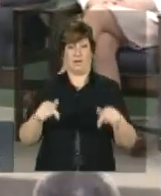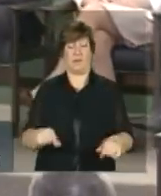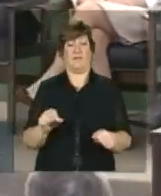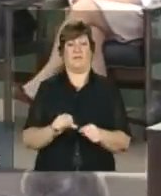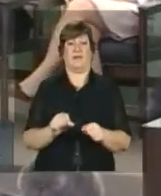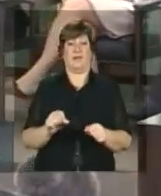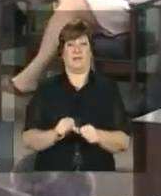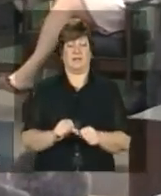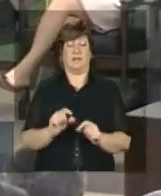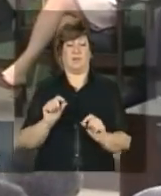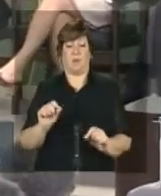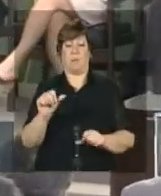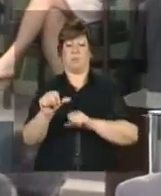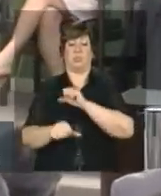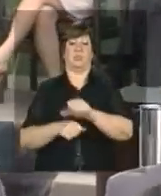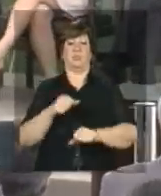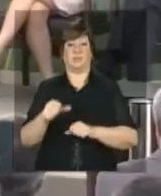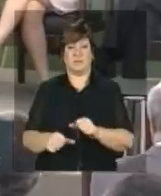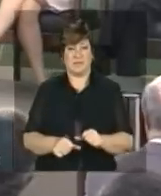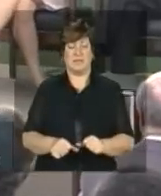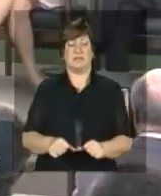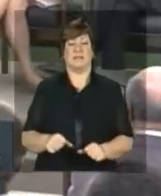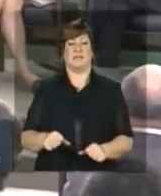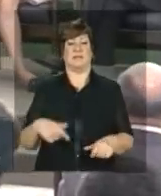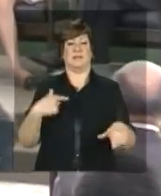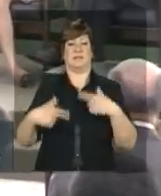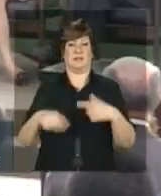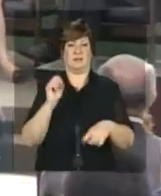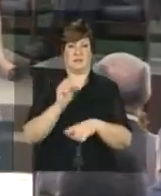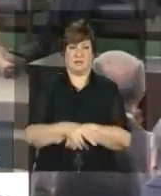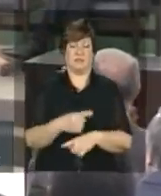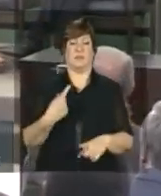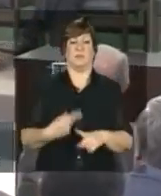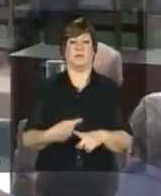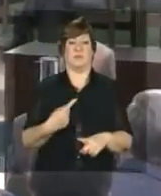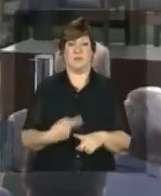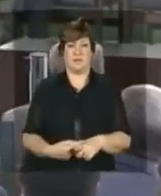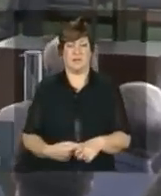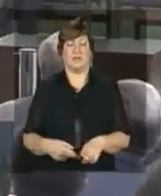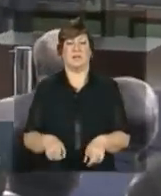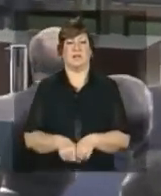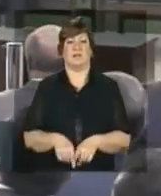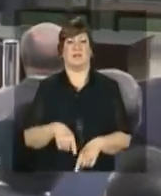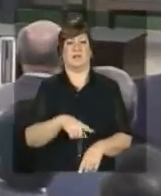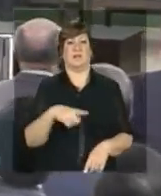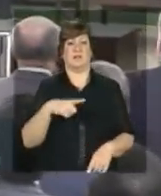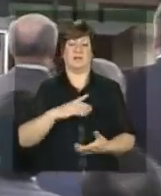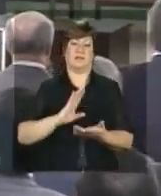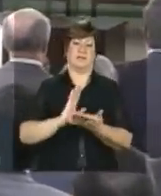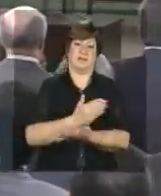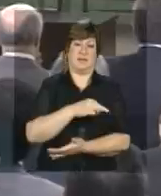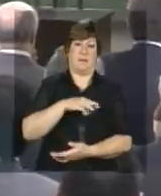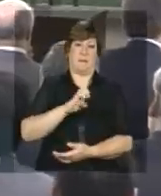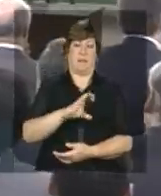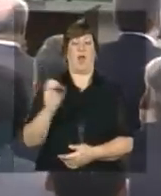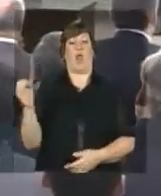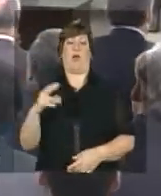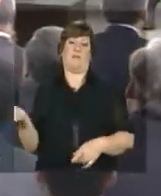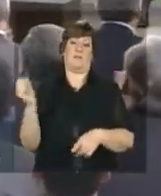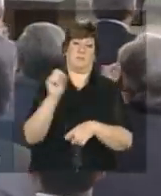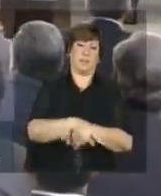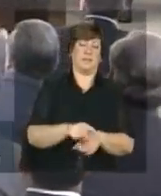transmissão de cargo e uma despedida e um casamento, o casamento entre a educação e ciência e tecnologia,